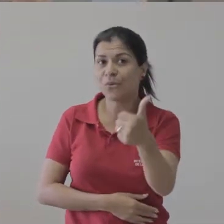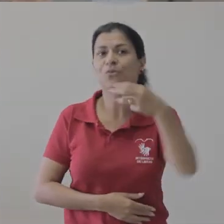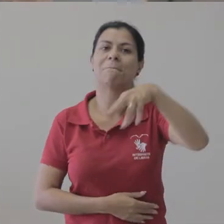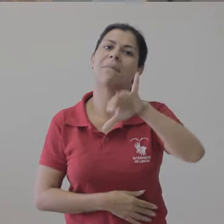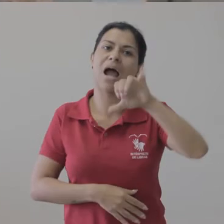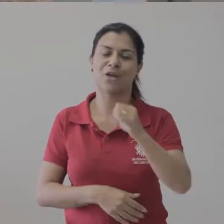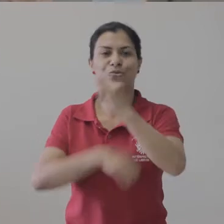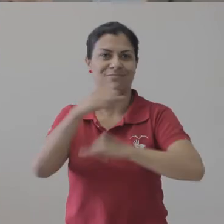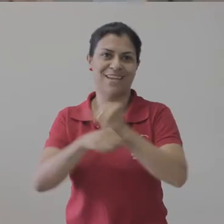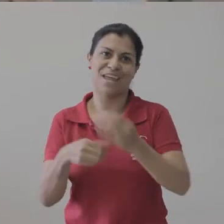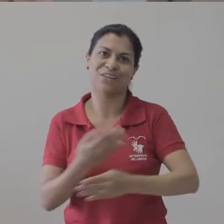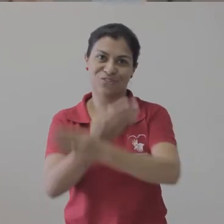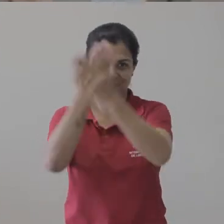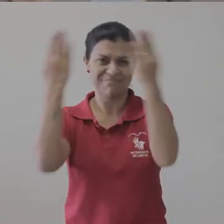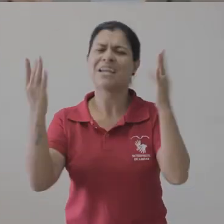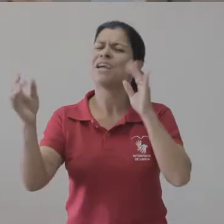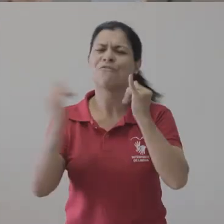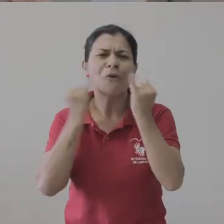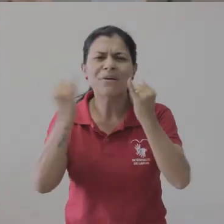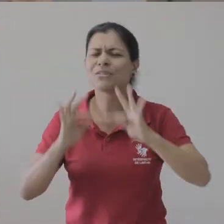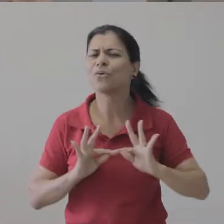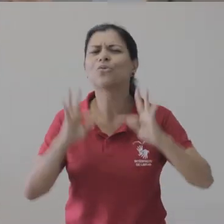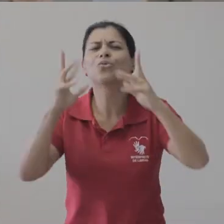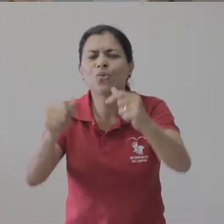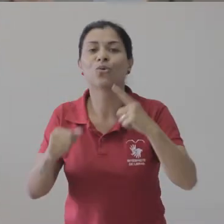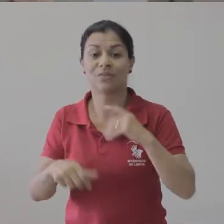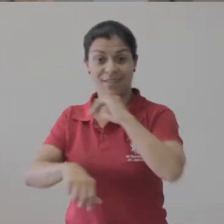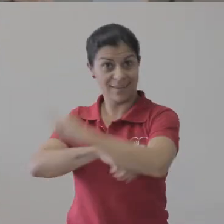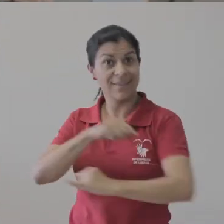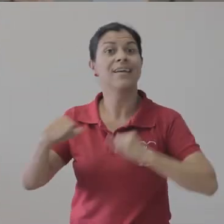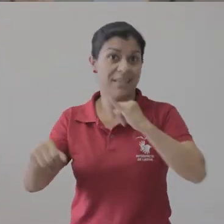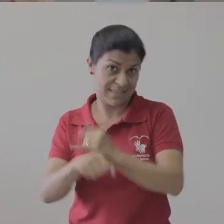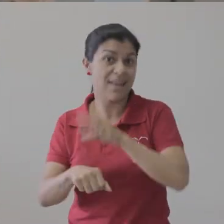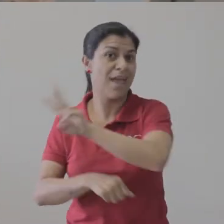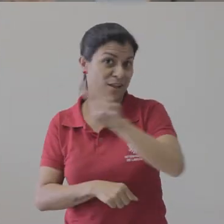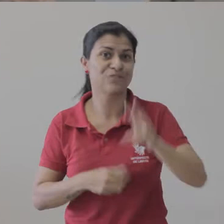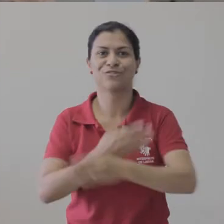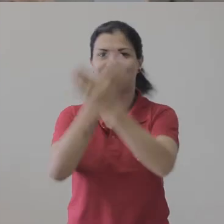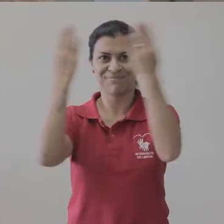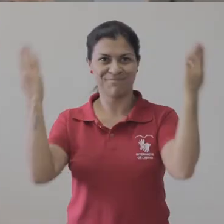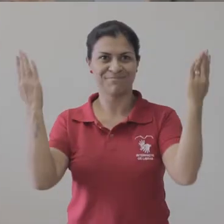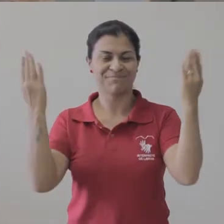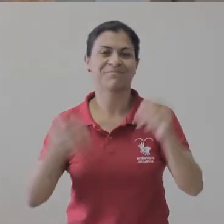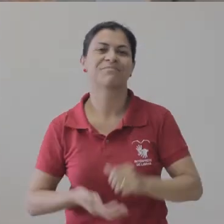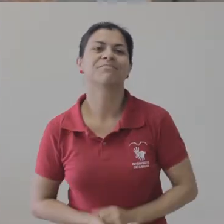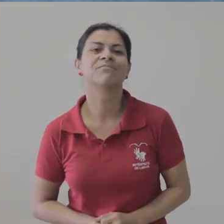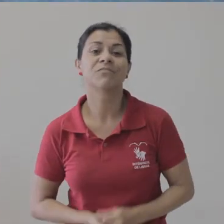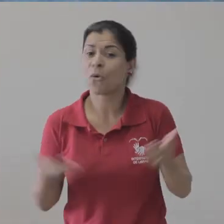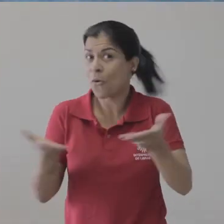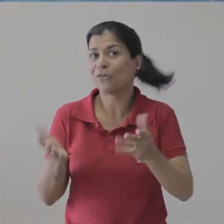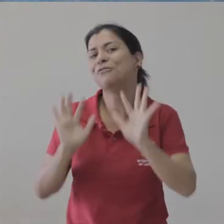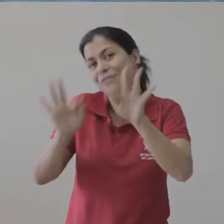no endereço renorbio.org. Mais informações você encontra no site biotecnologia.ufis.br.